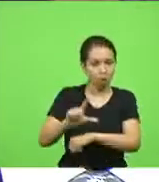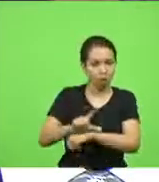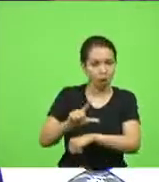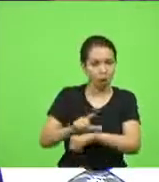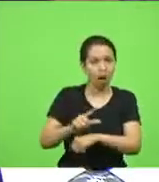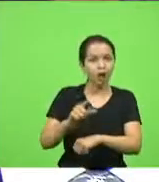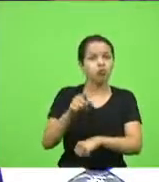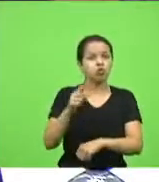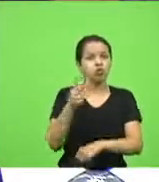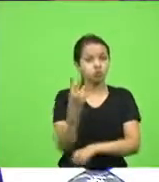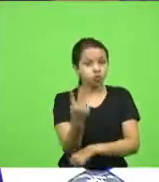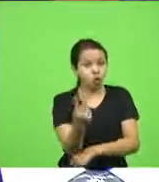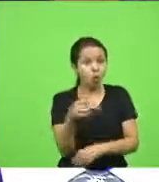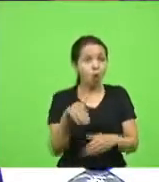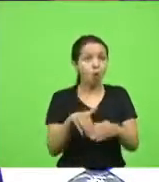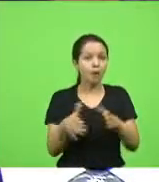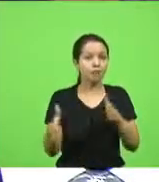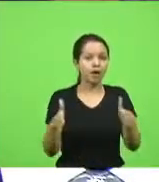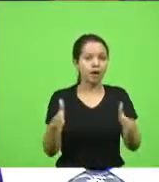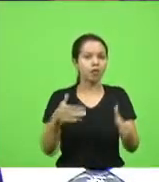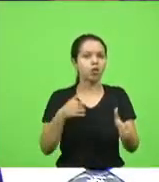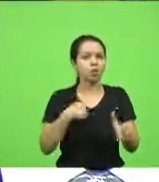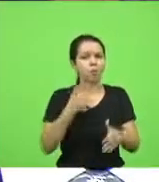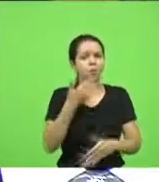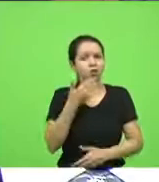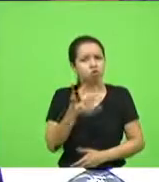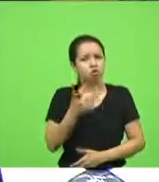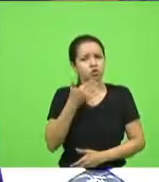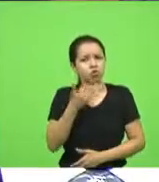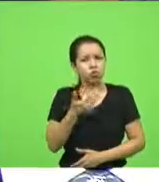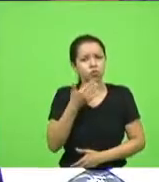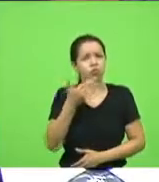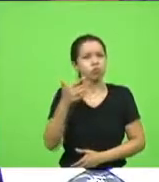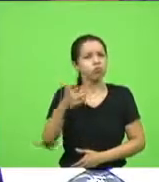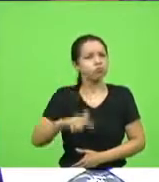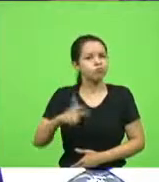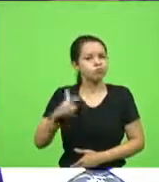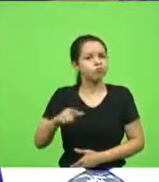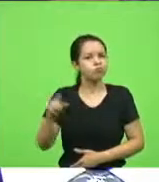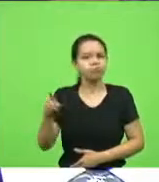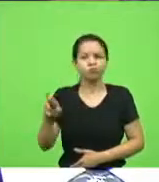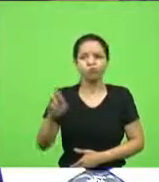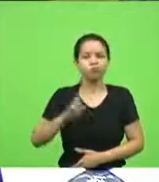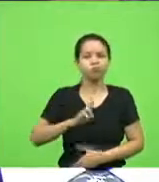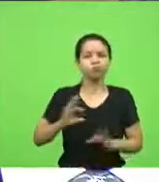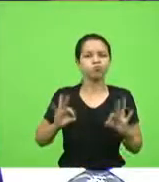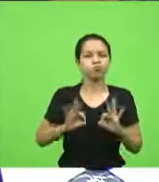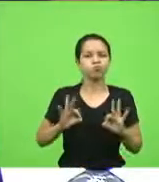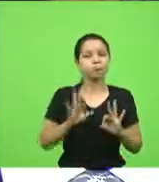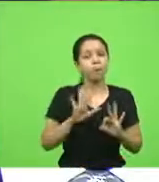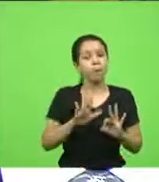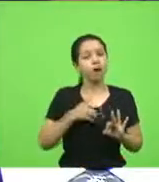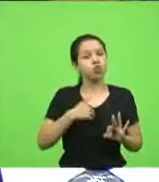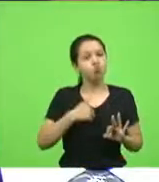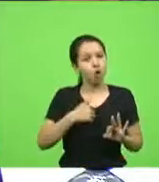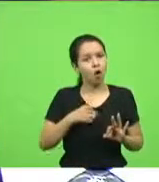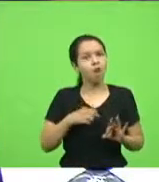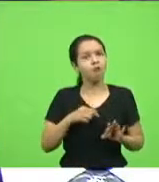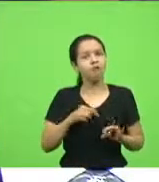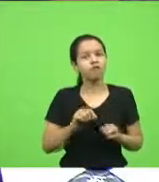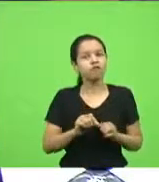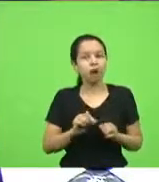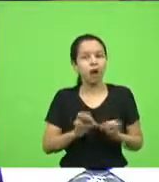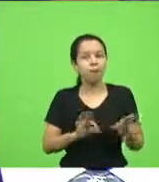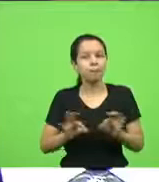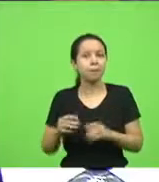fazia esses requerimentos constantemente. E eles não atendem a gente. Mas você faz por quê? Porque a sociedade pede